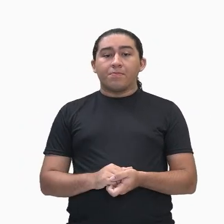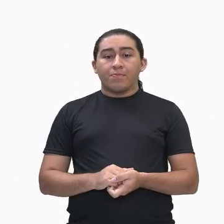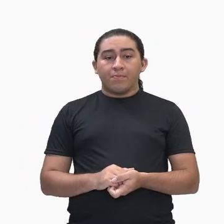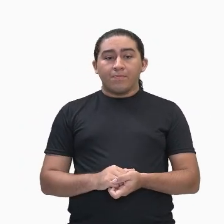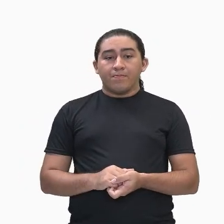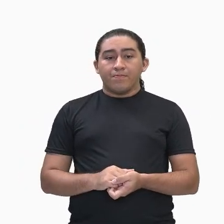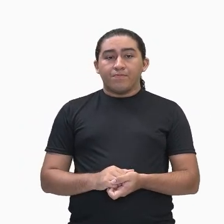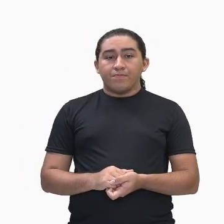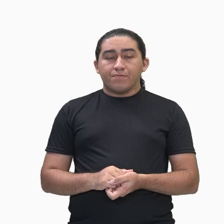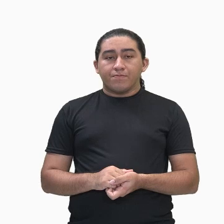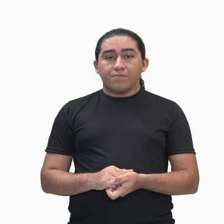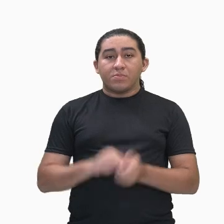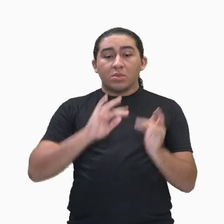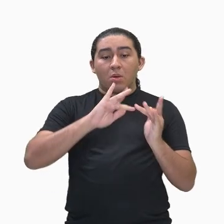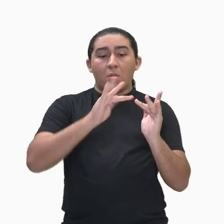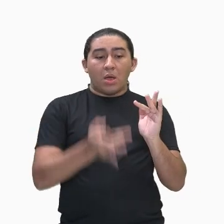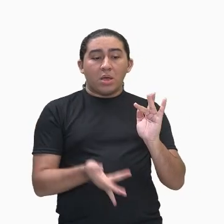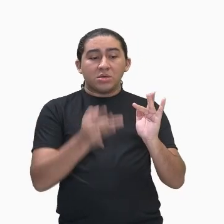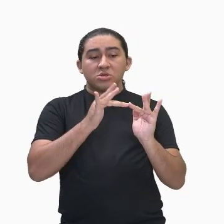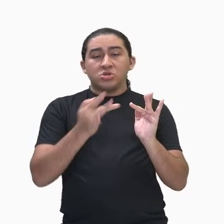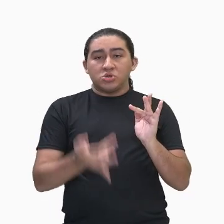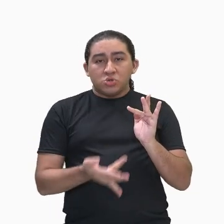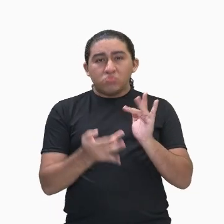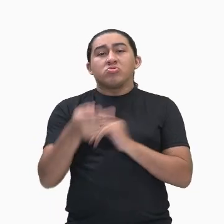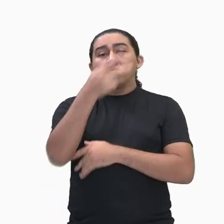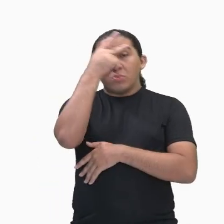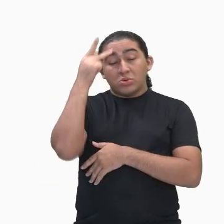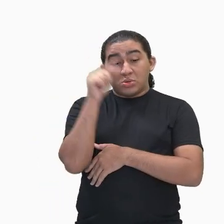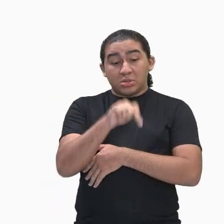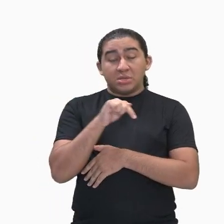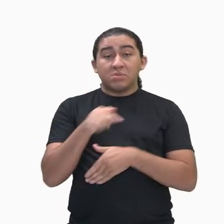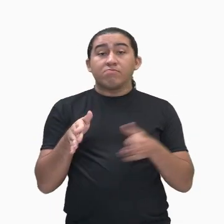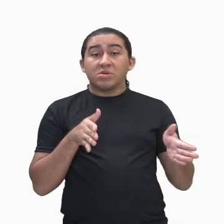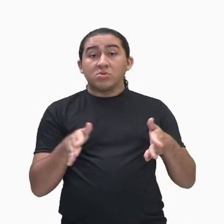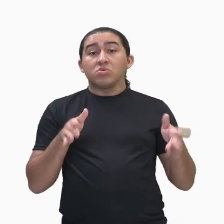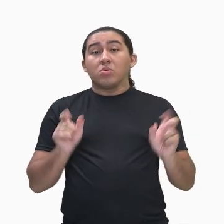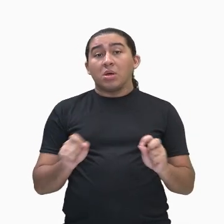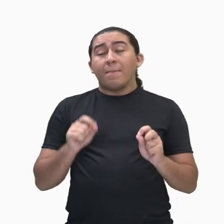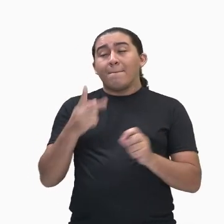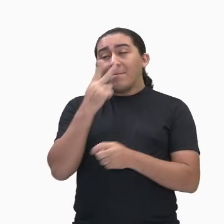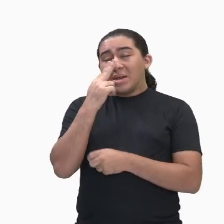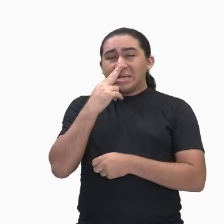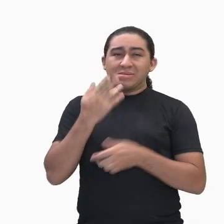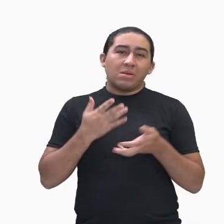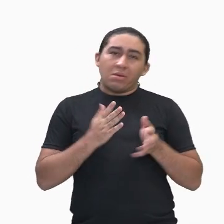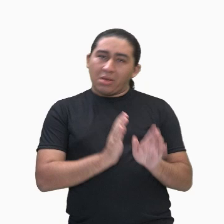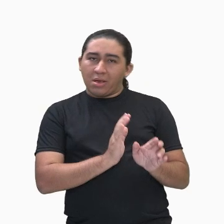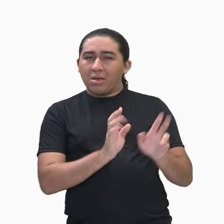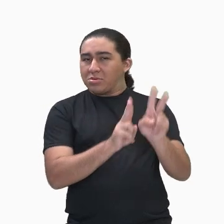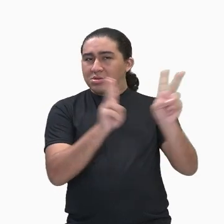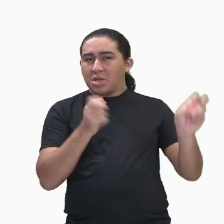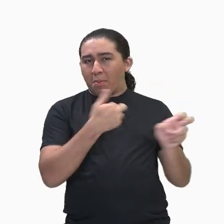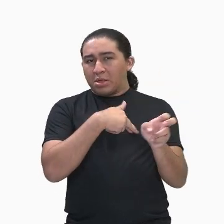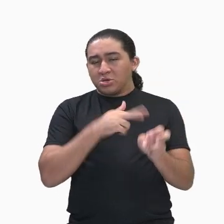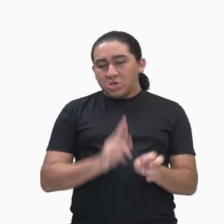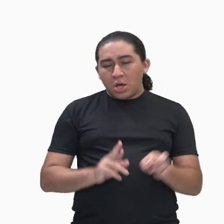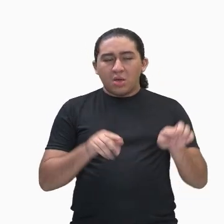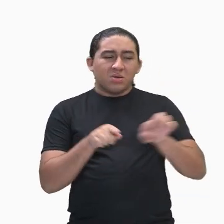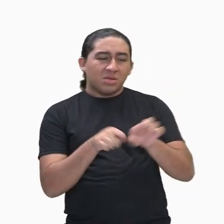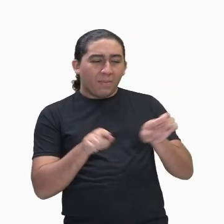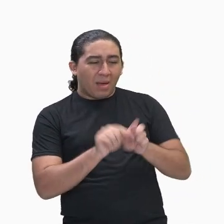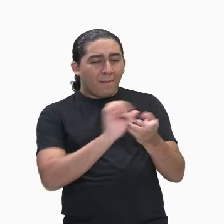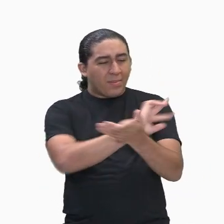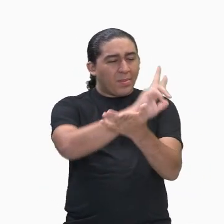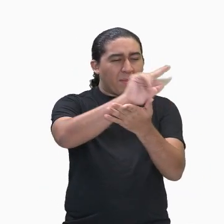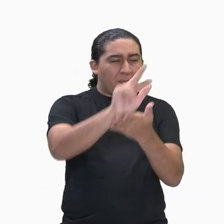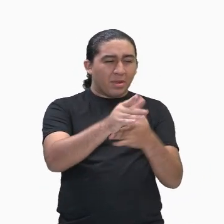o arcadismo, as pessoas, os pensadores desse momento, fogem da questão da religiosidade, do rebuscamento, toda